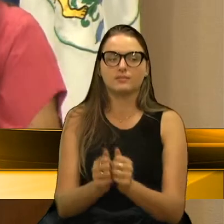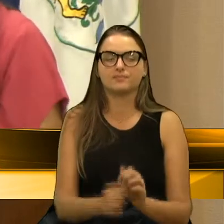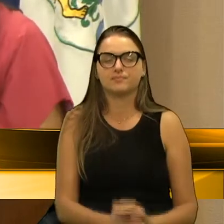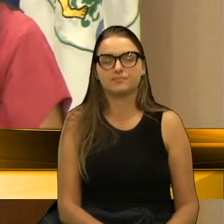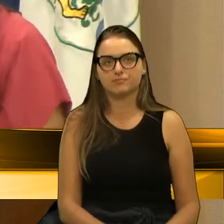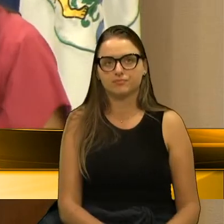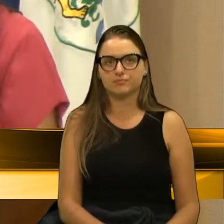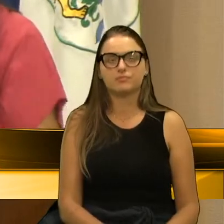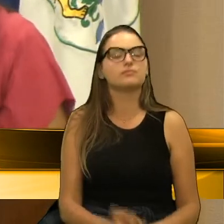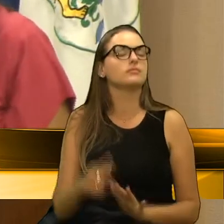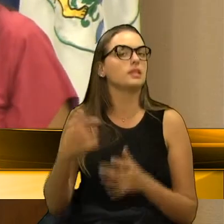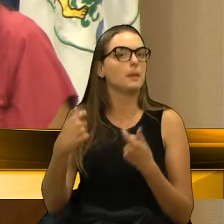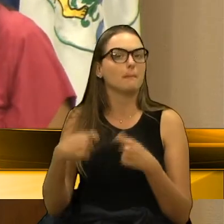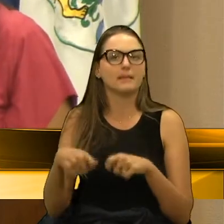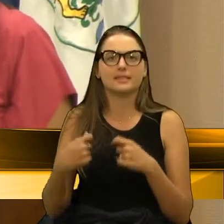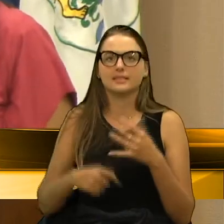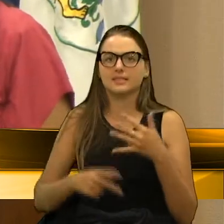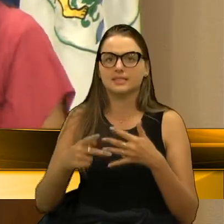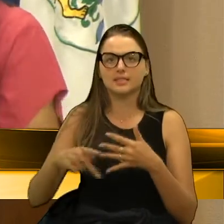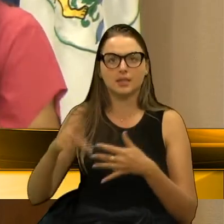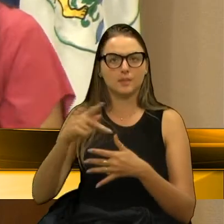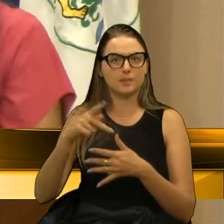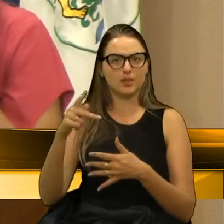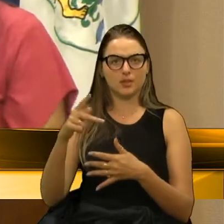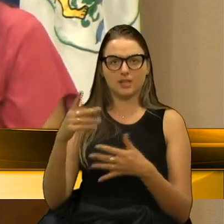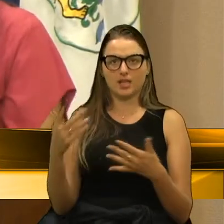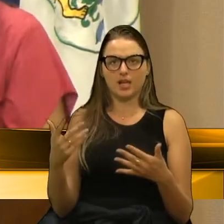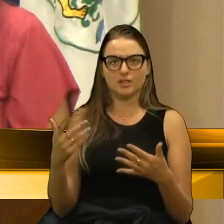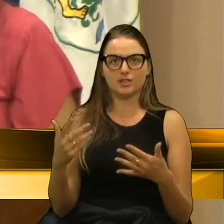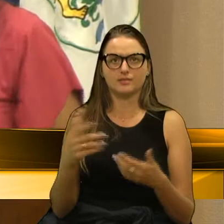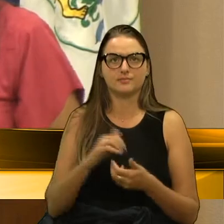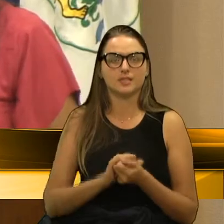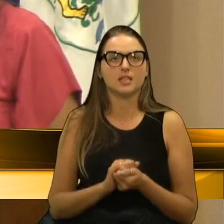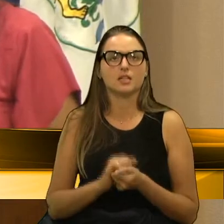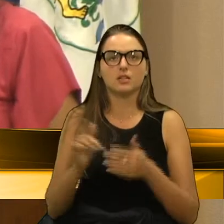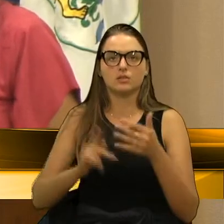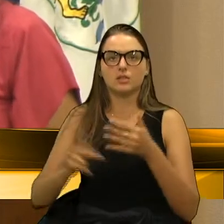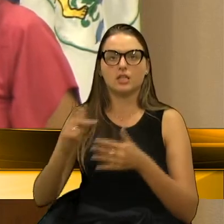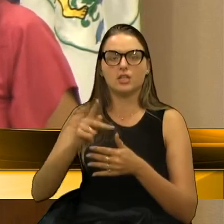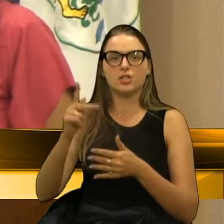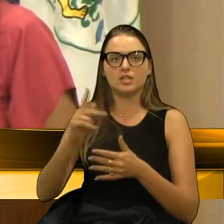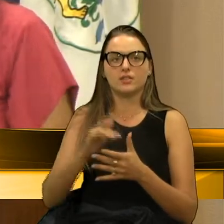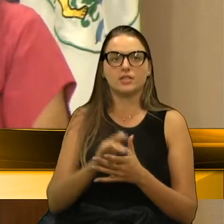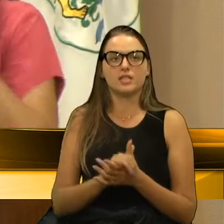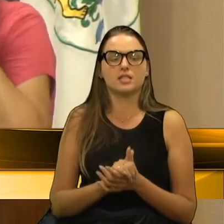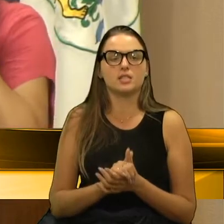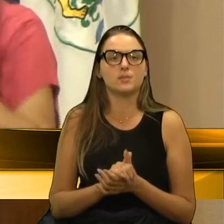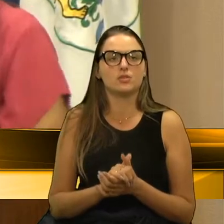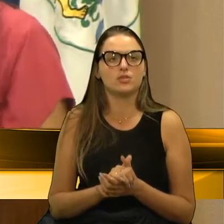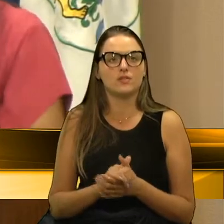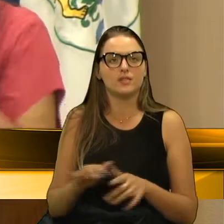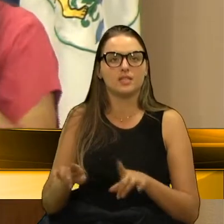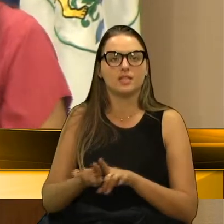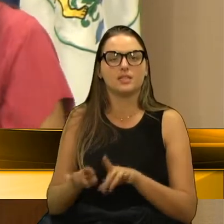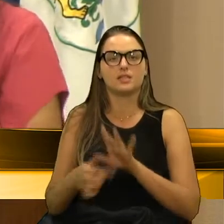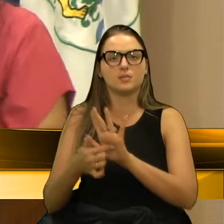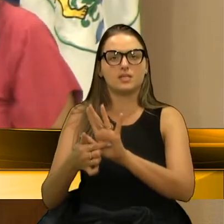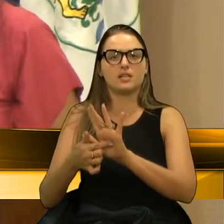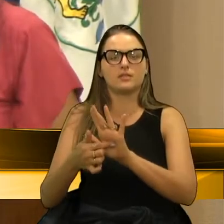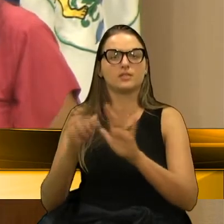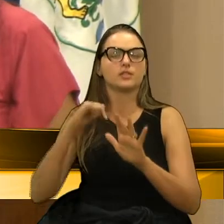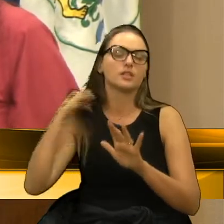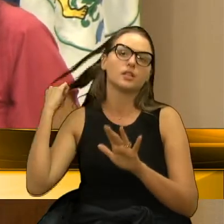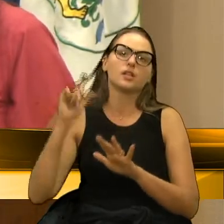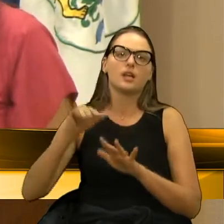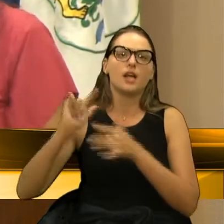precisam ser prioridade. Os idosos precisam ser prioridade. E isso tem que ser uma lógica de todos os